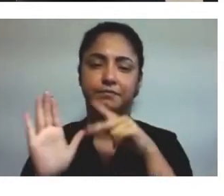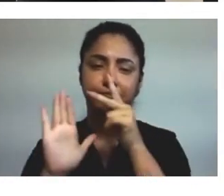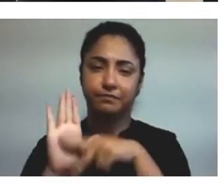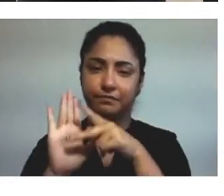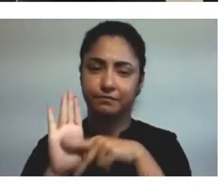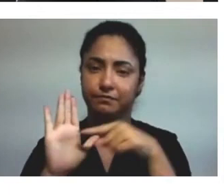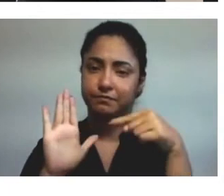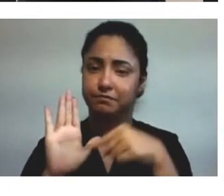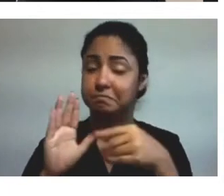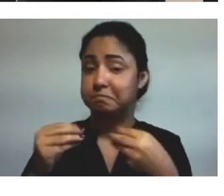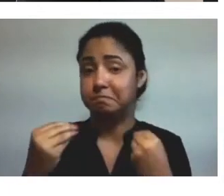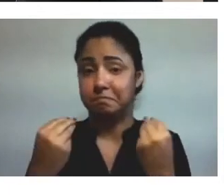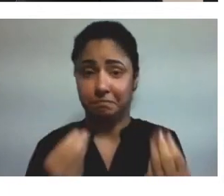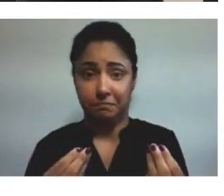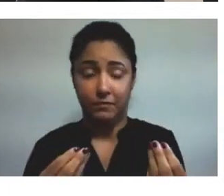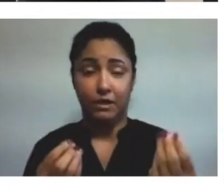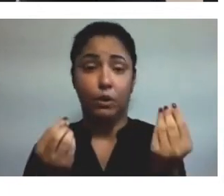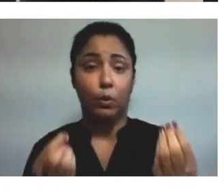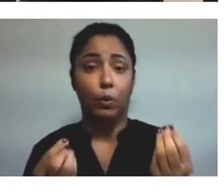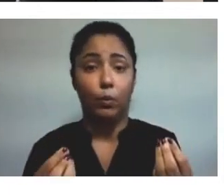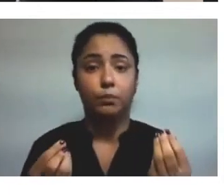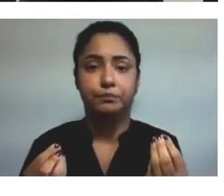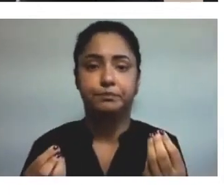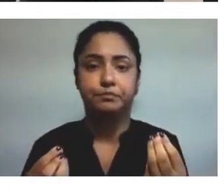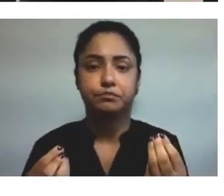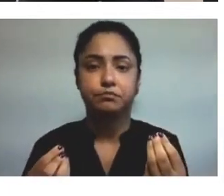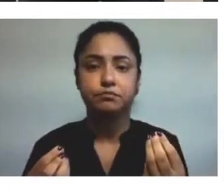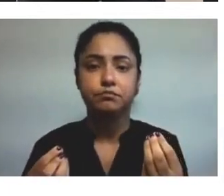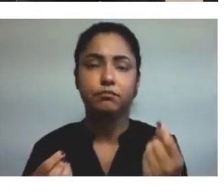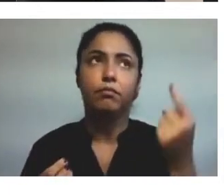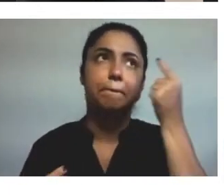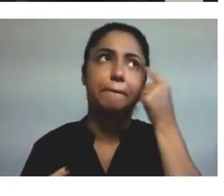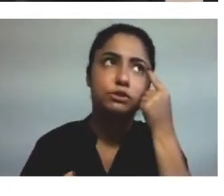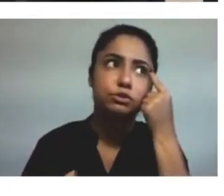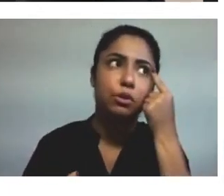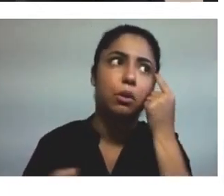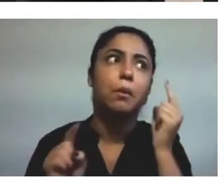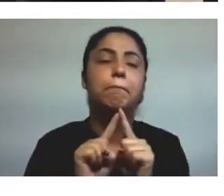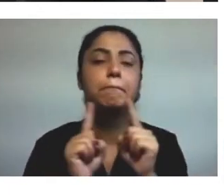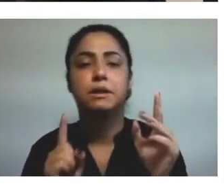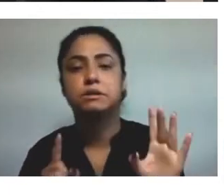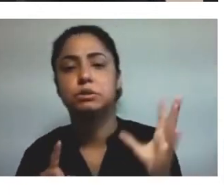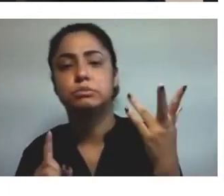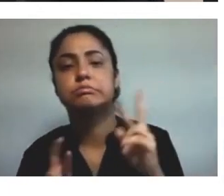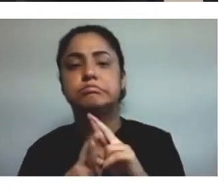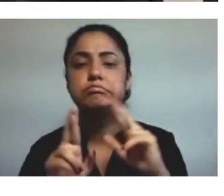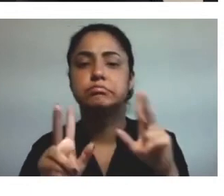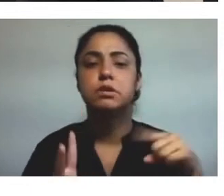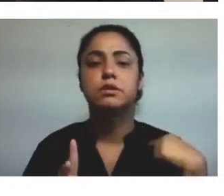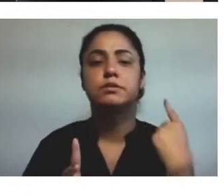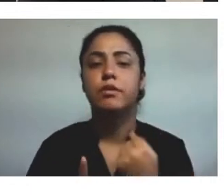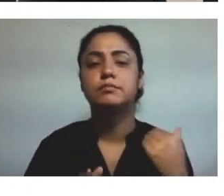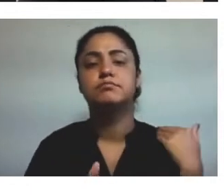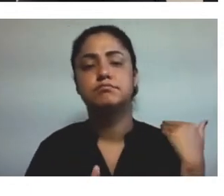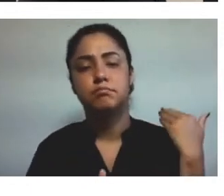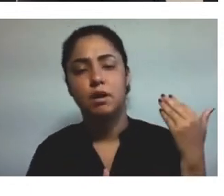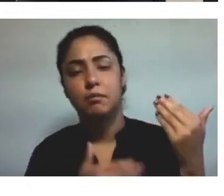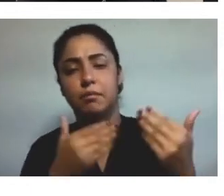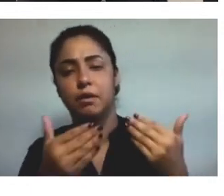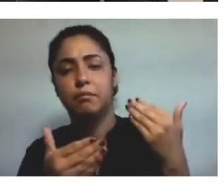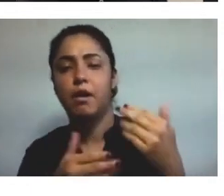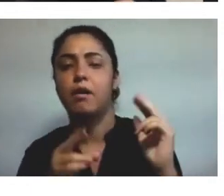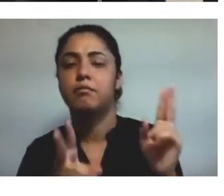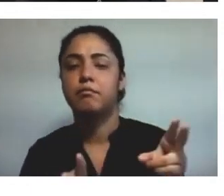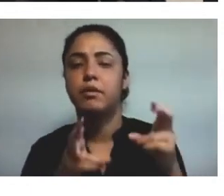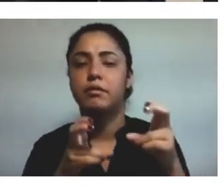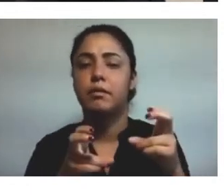concebido da forma com que ele foi executado, né? Conforme foi passando o tempo, a gente foi observando algumas situações